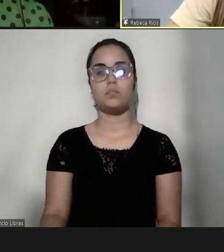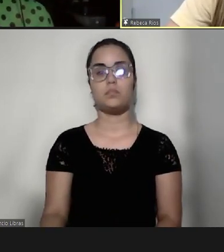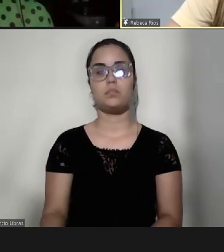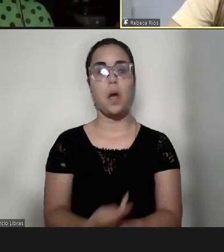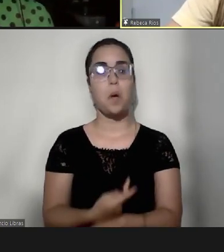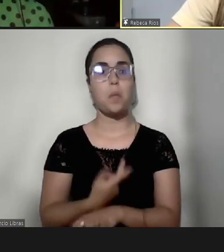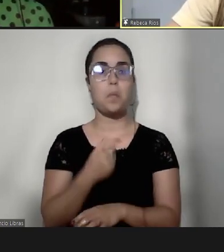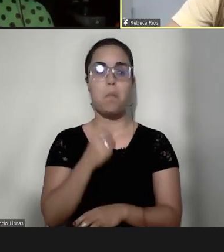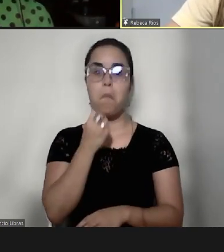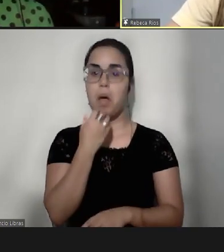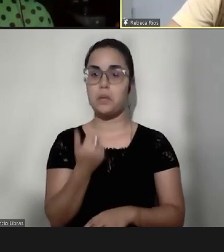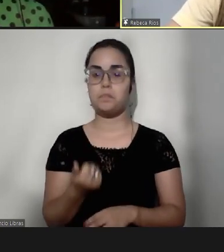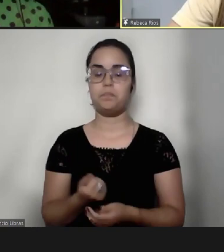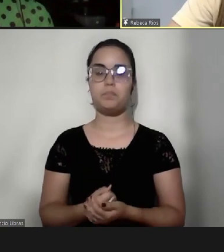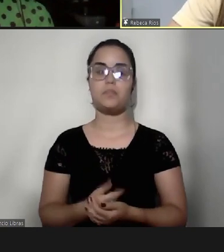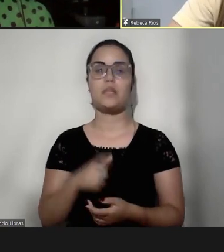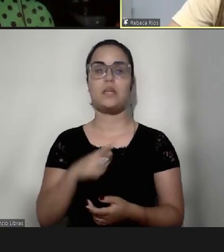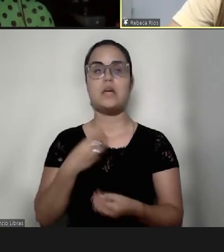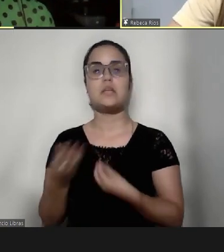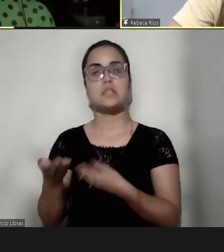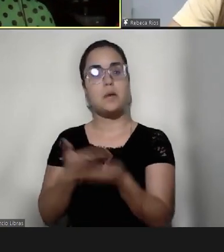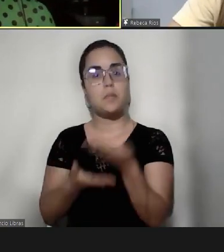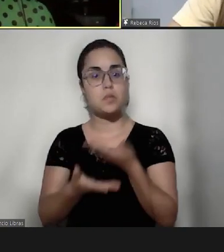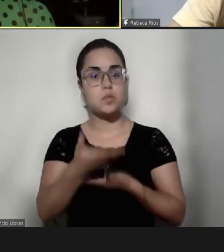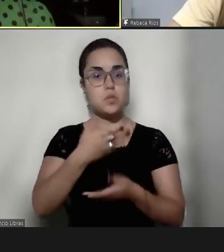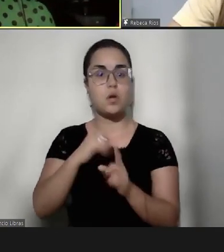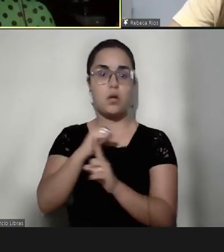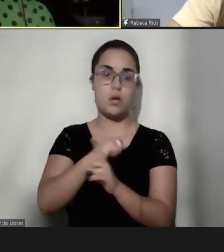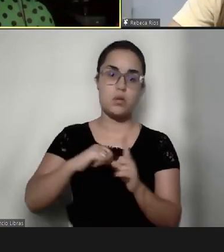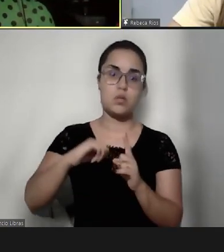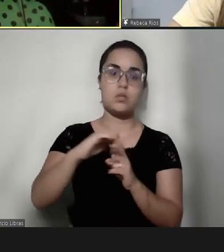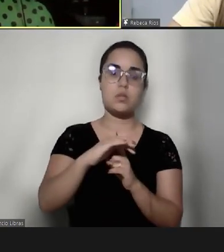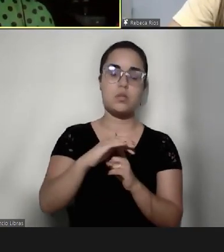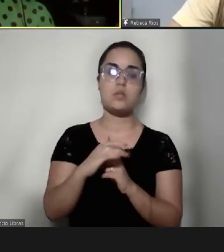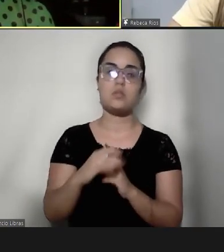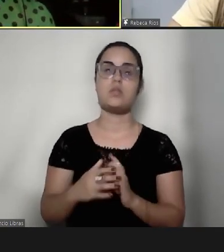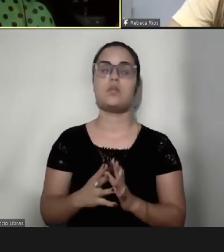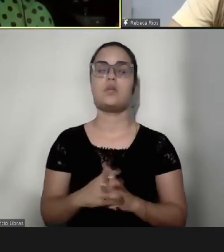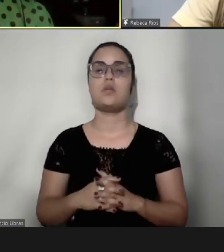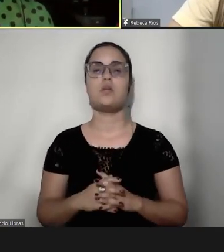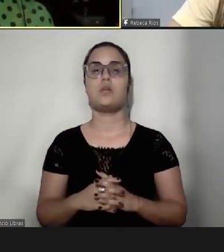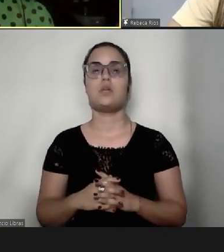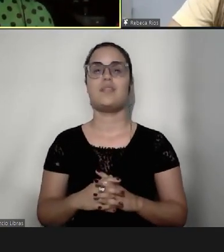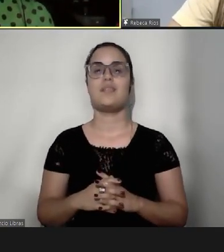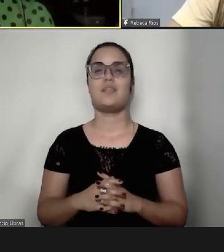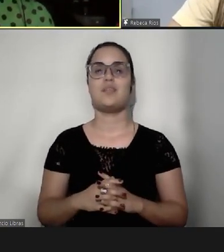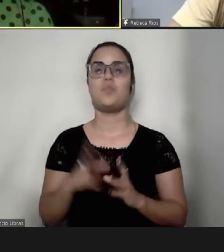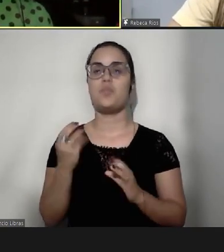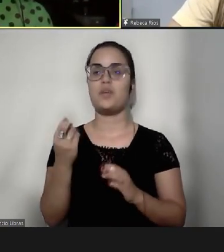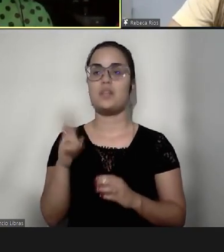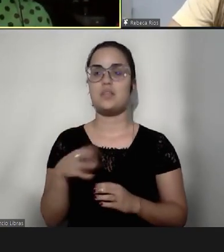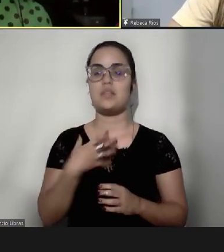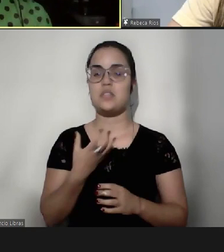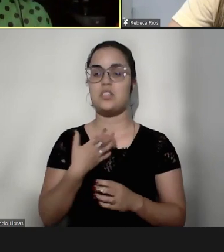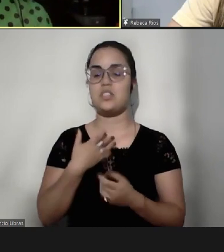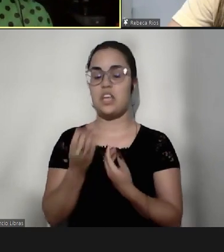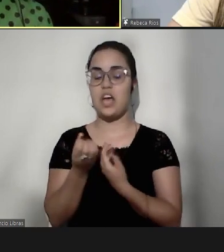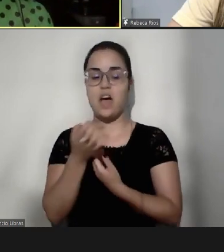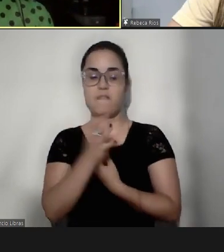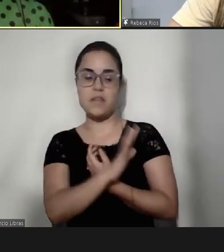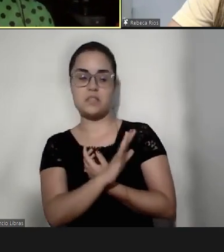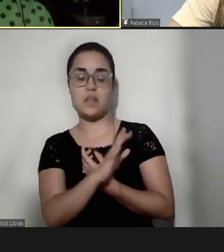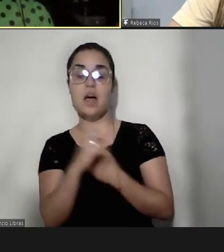também começar a ter essa interação social, participar, né, Andresa? É, ao invés de, ao invés da gente